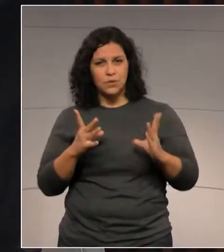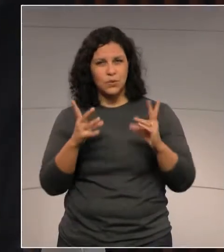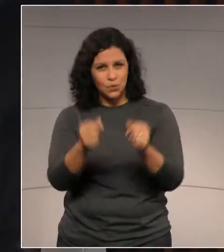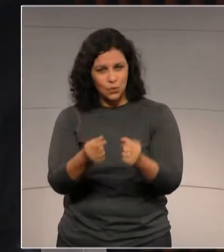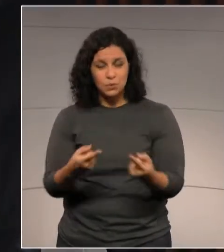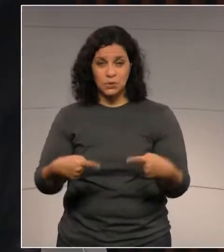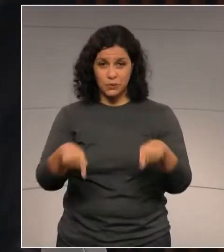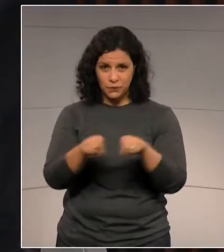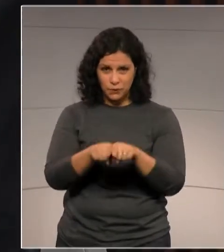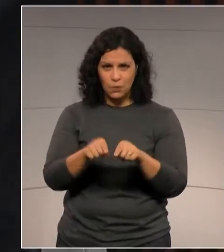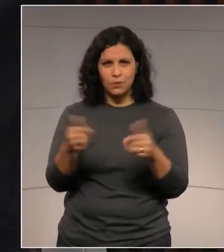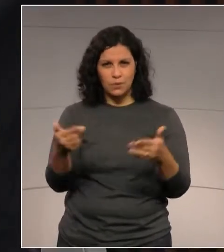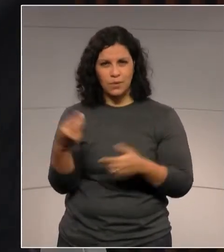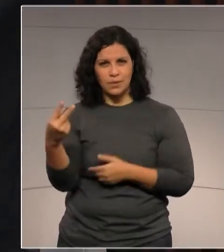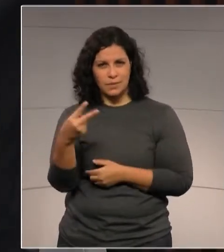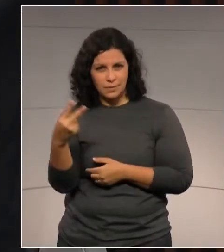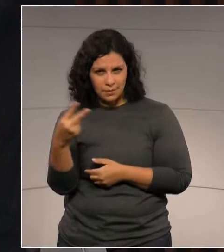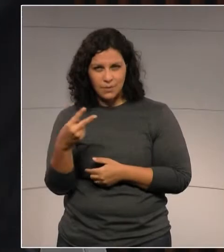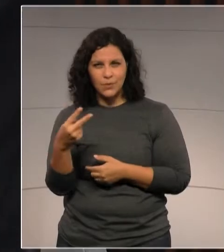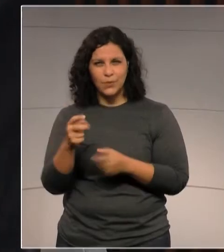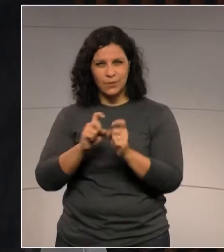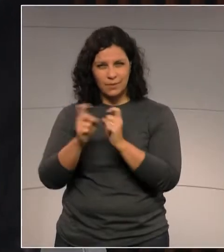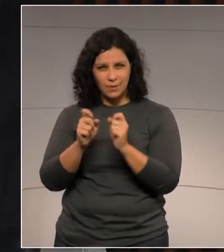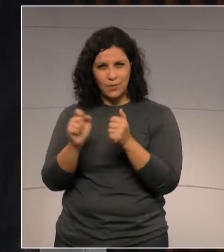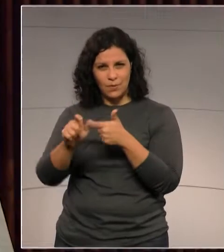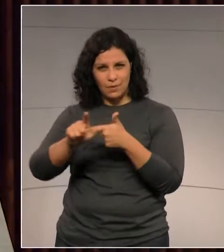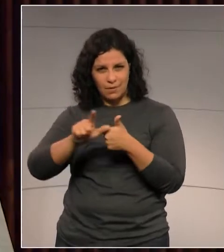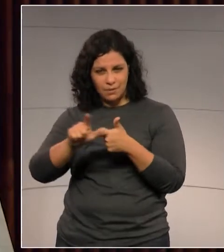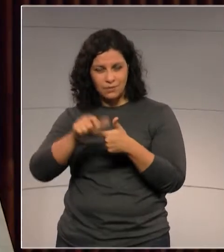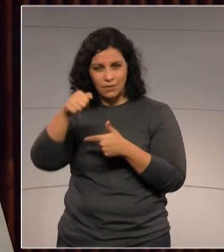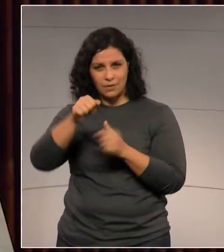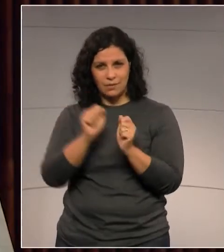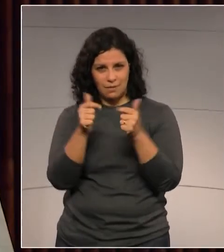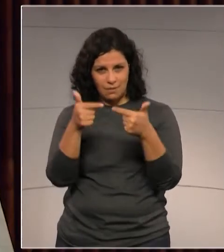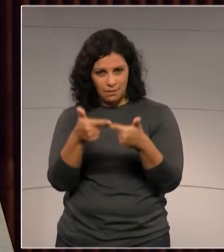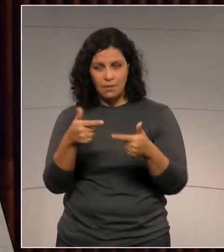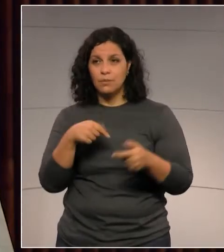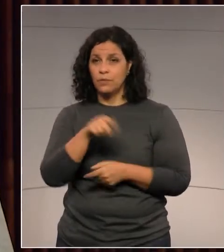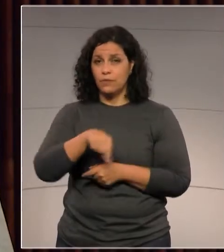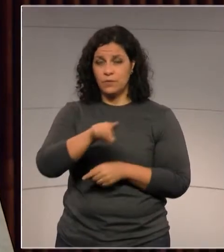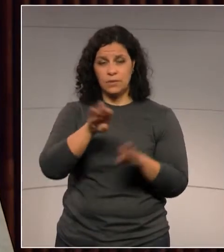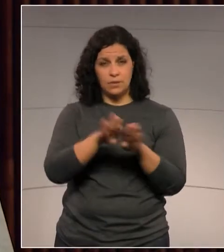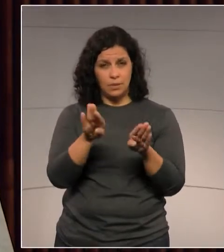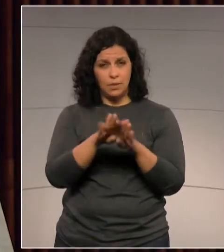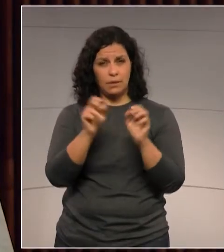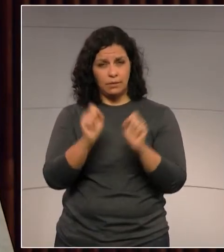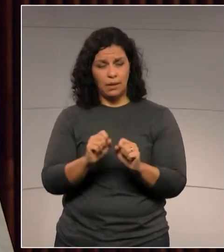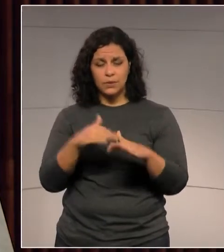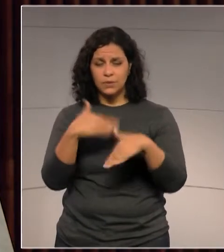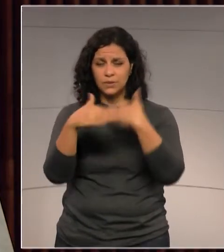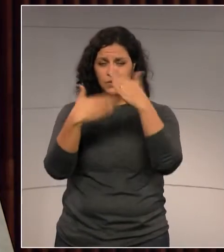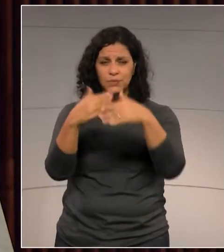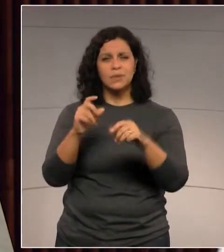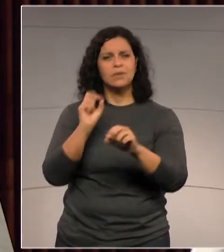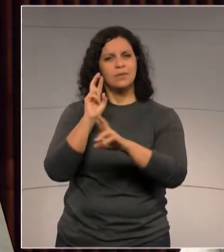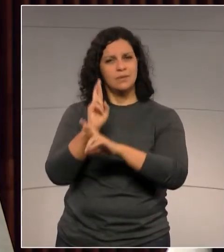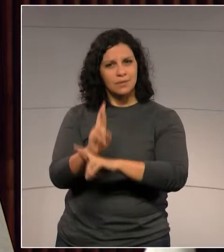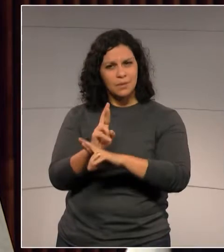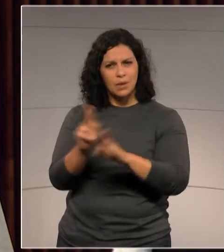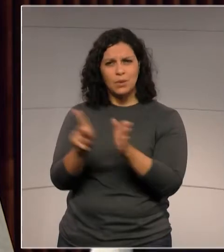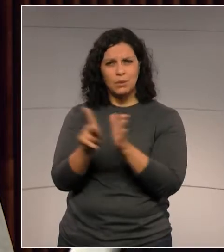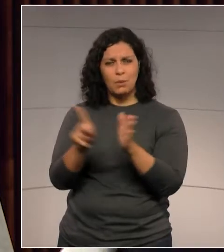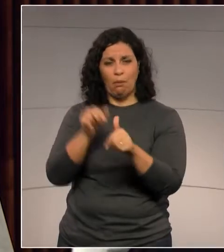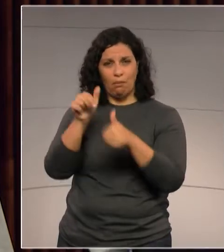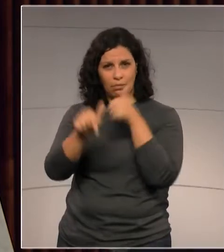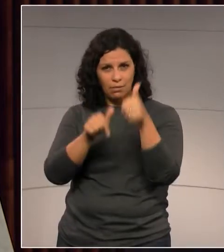retorno dessa segunda sessão legislativa, augurando que todos possam ter o desempenho que esperam no